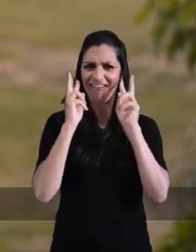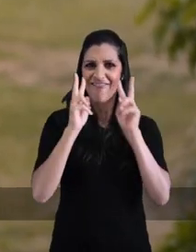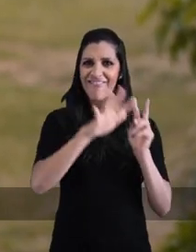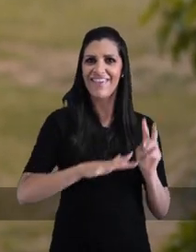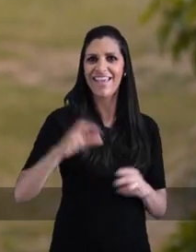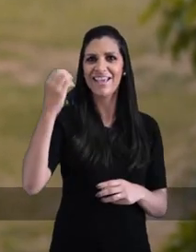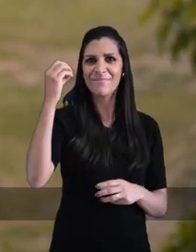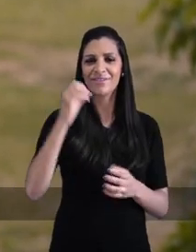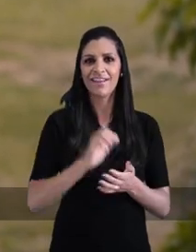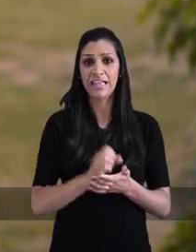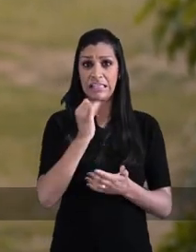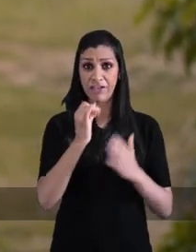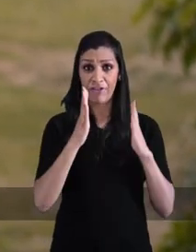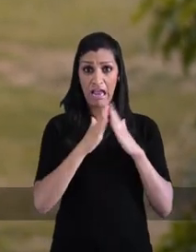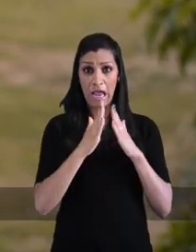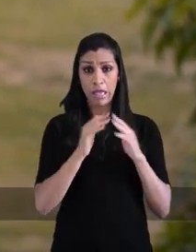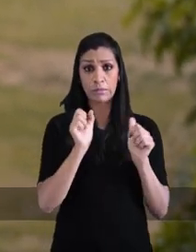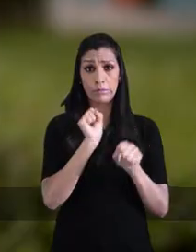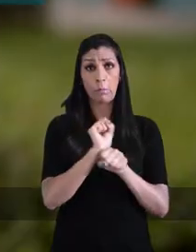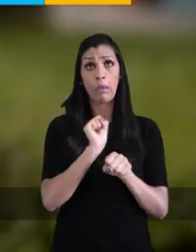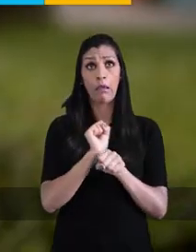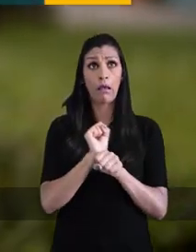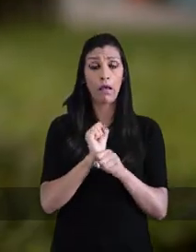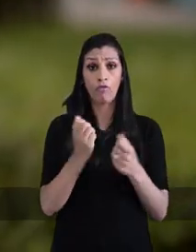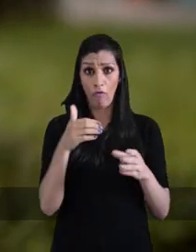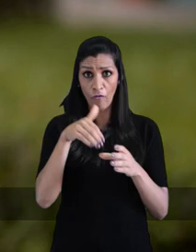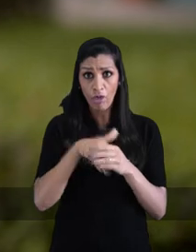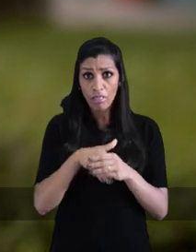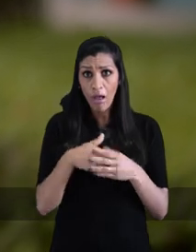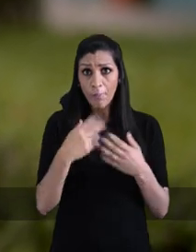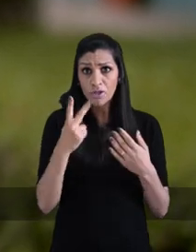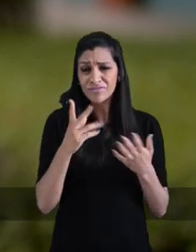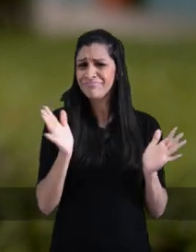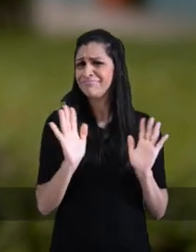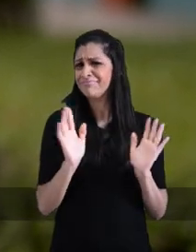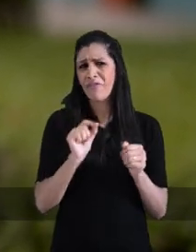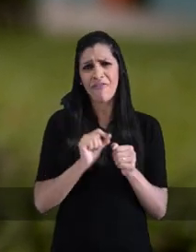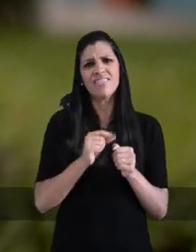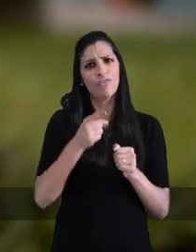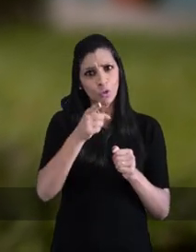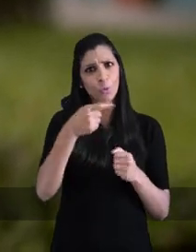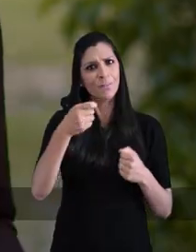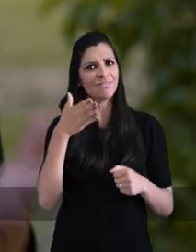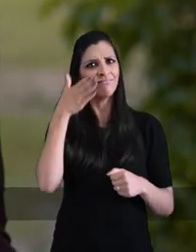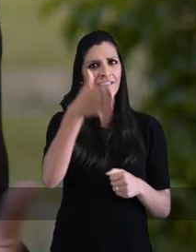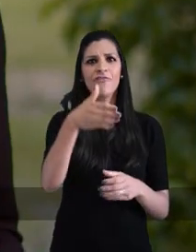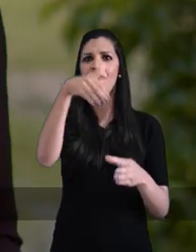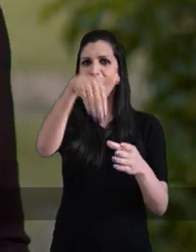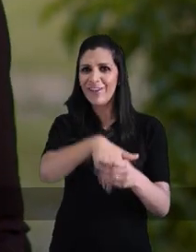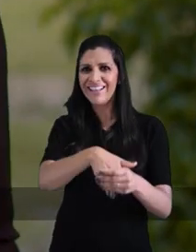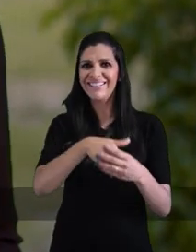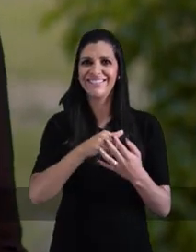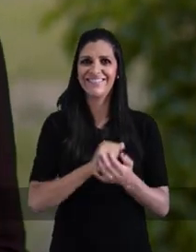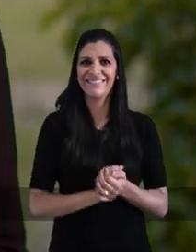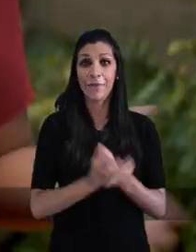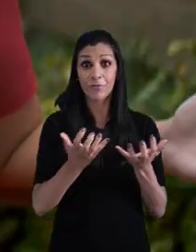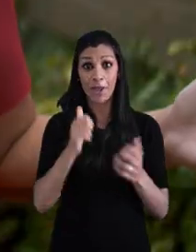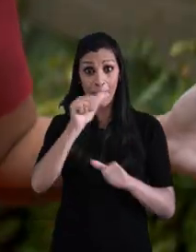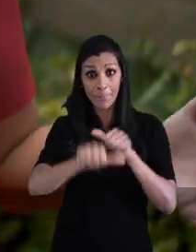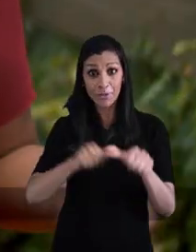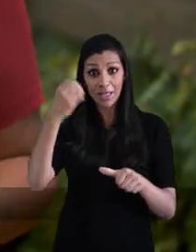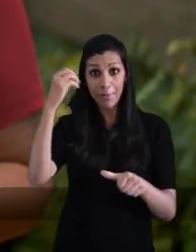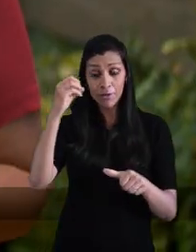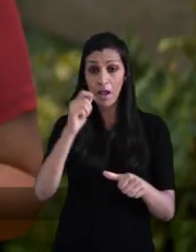foi votar no primeiro turno? Tu tá ajudando os mesmos de sempre. Se não votou no primeiro turno, vote agora. Se votou, vota de novo.